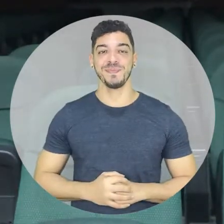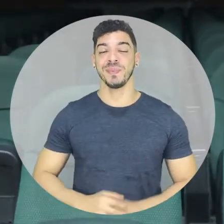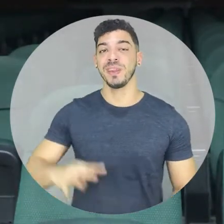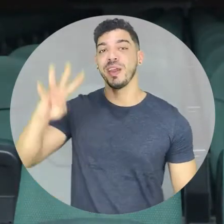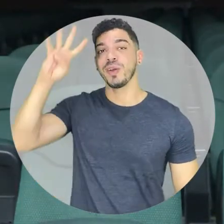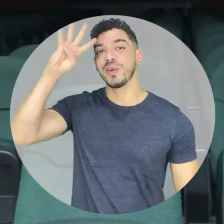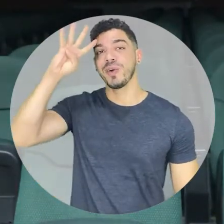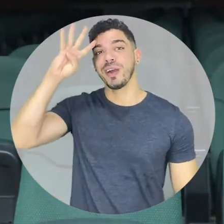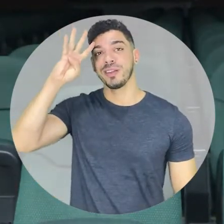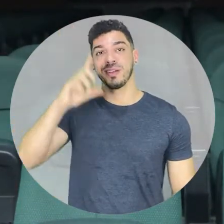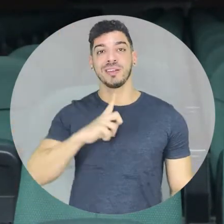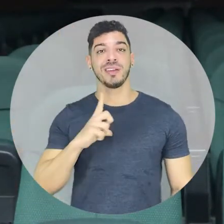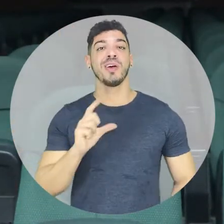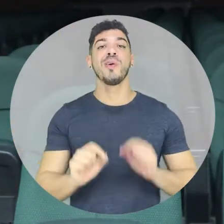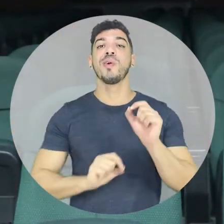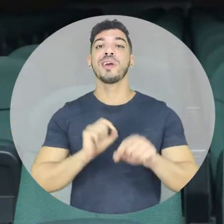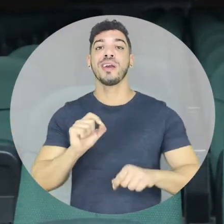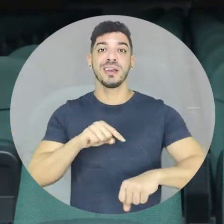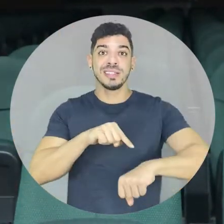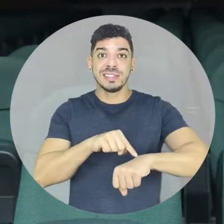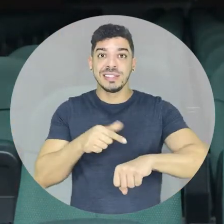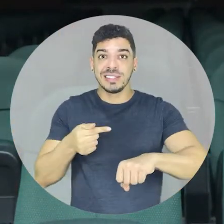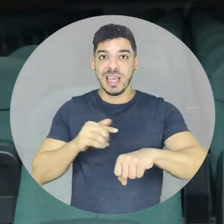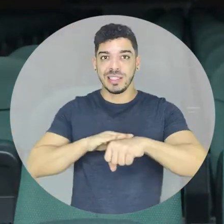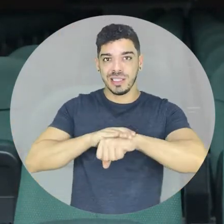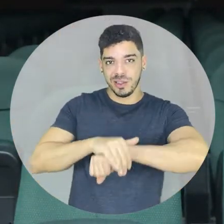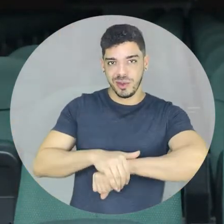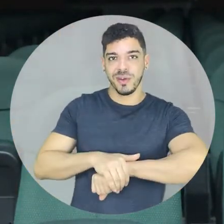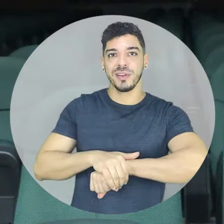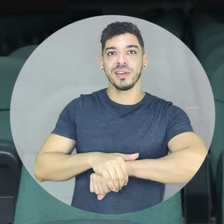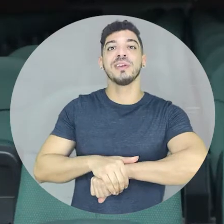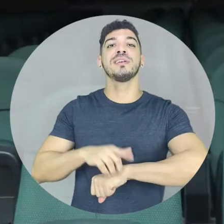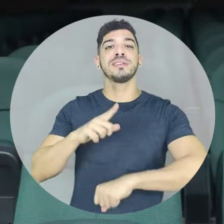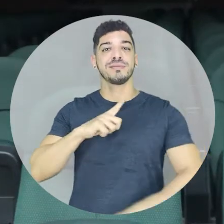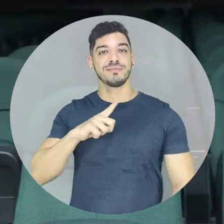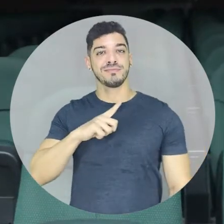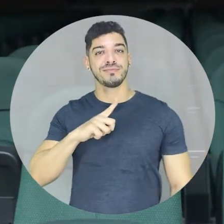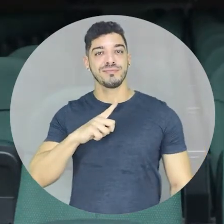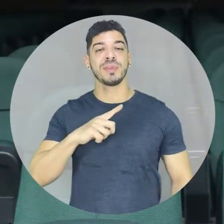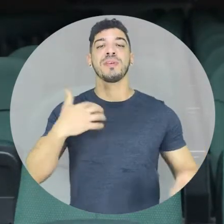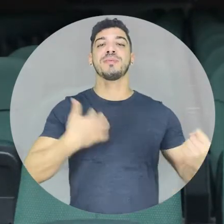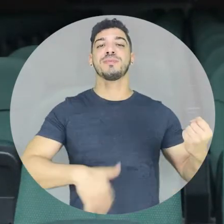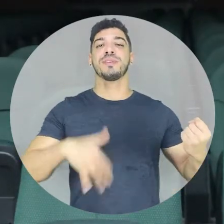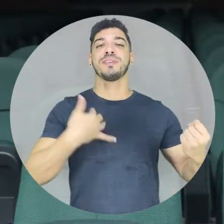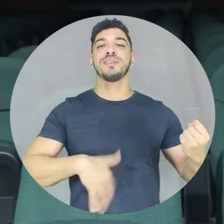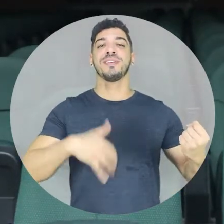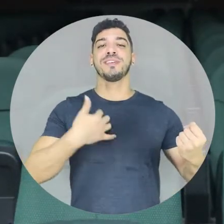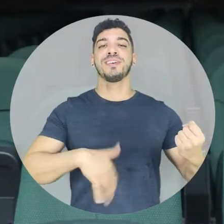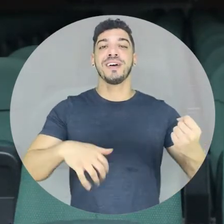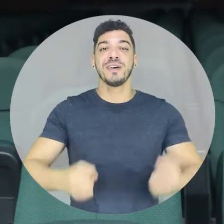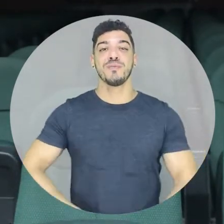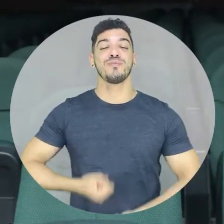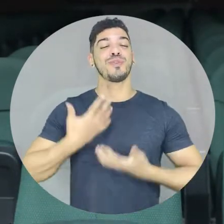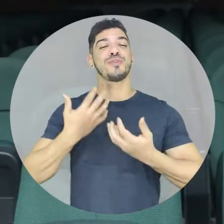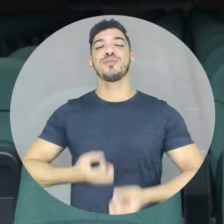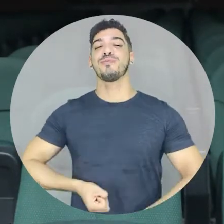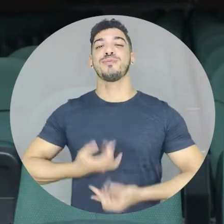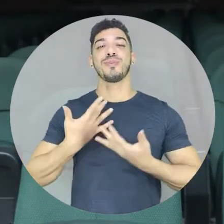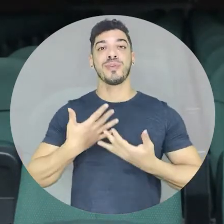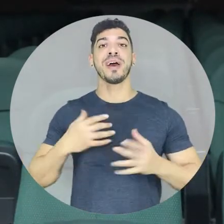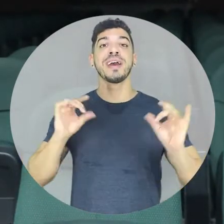Na quarta-feira, também, às 7 da noite, tem mais uma edição do De Repente na Rede. Uma edição especial,